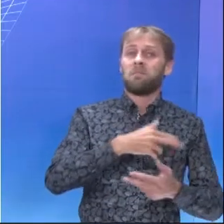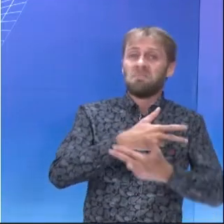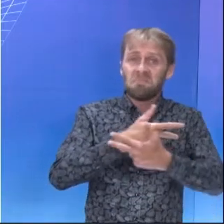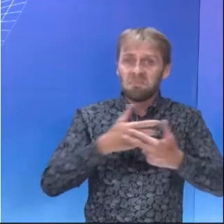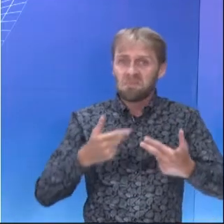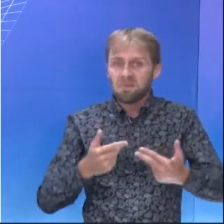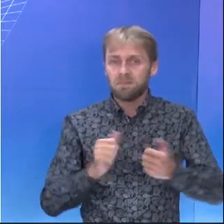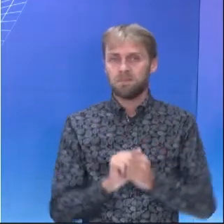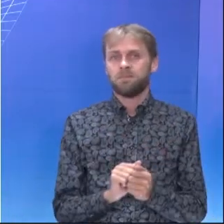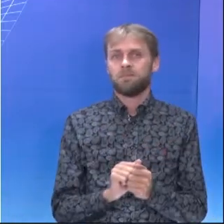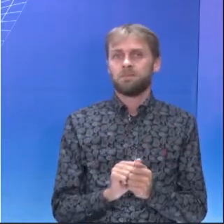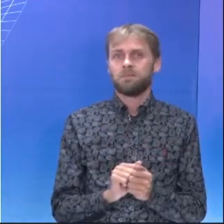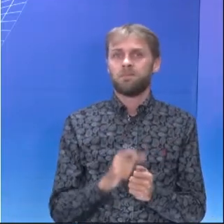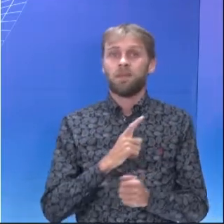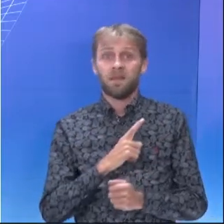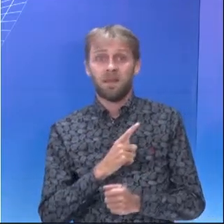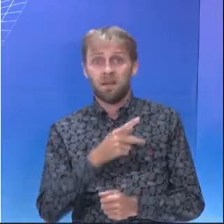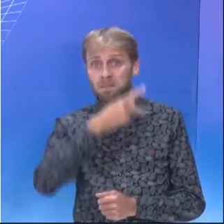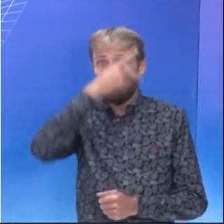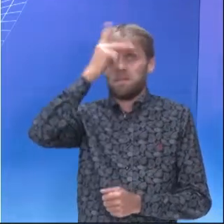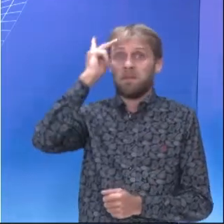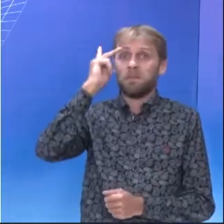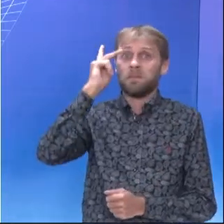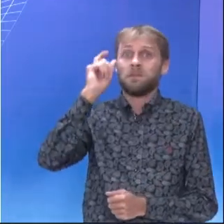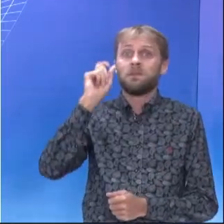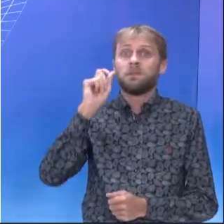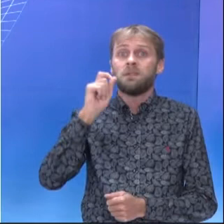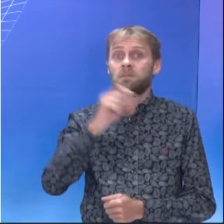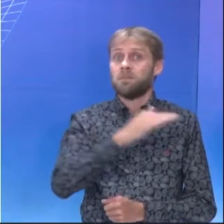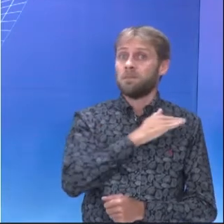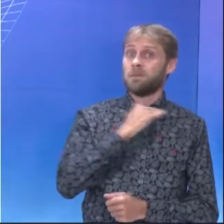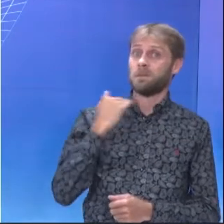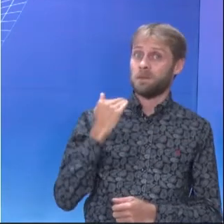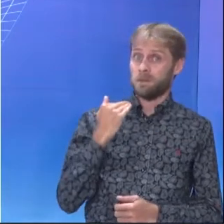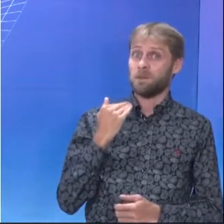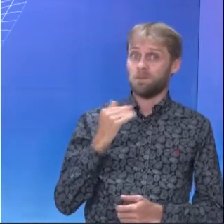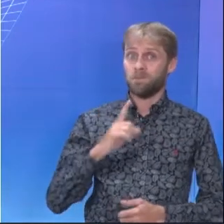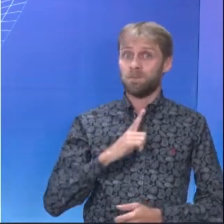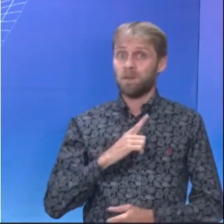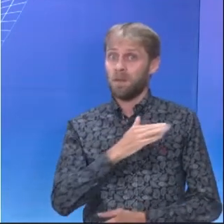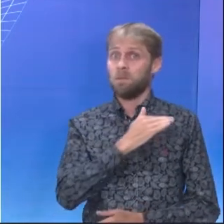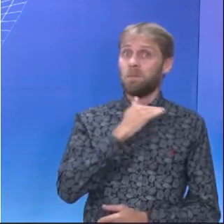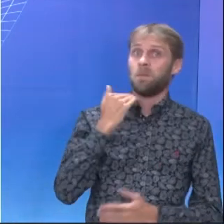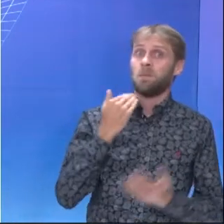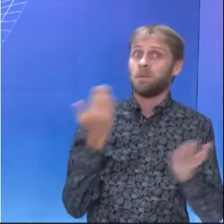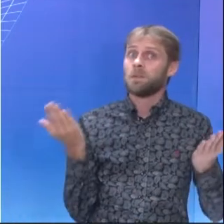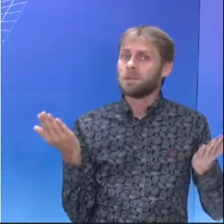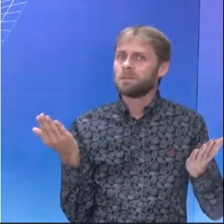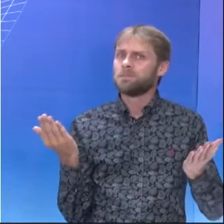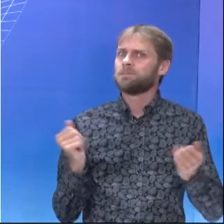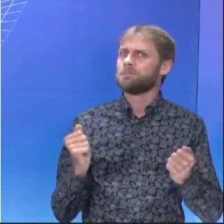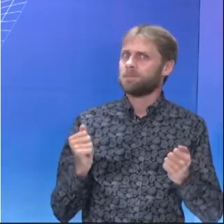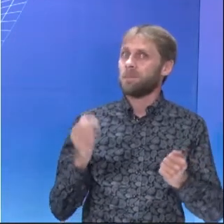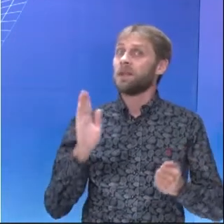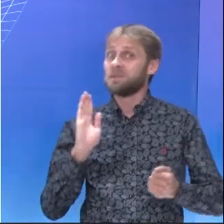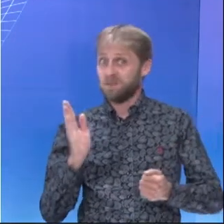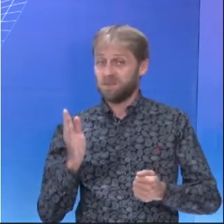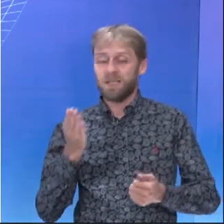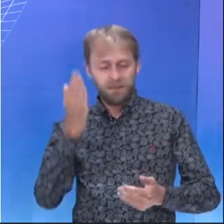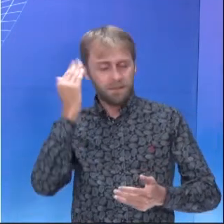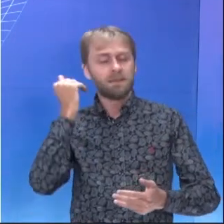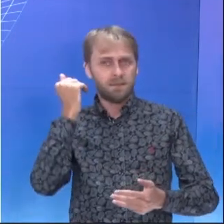tragédia. Tem uma vítima. Ou seja, alguém faleceu. Tem uma vítima na história. Então, você já vai